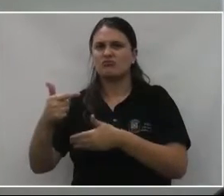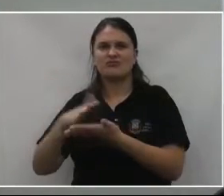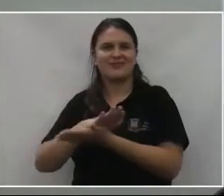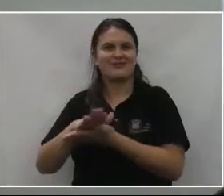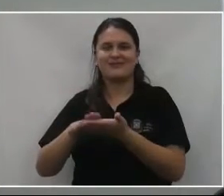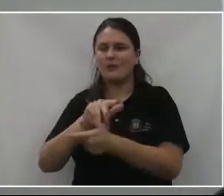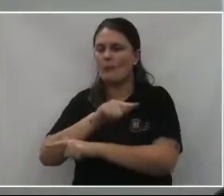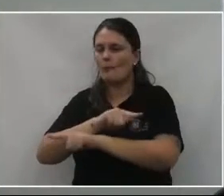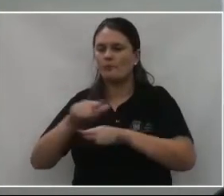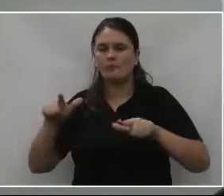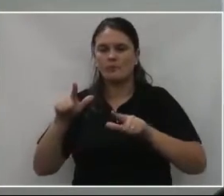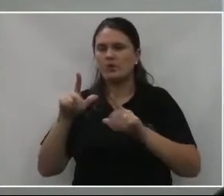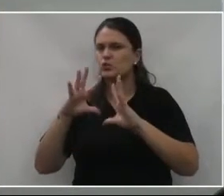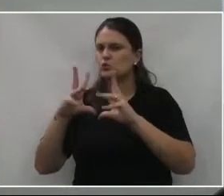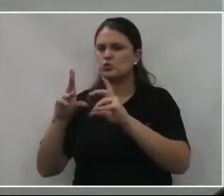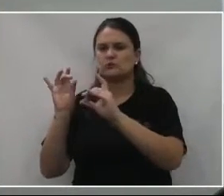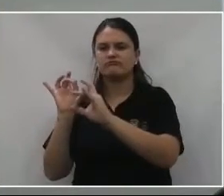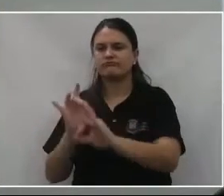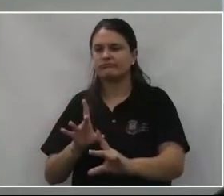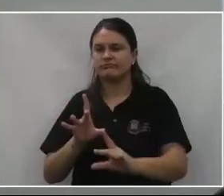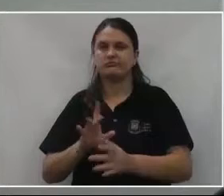nada. Está totalmente abandonado.